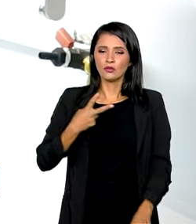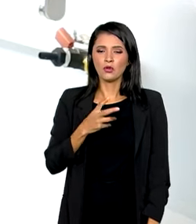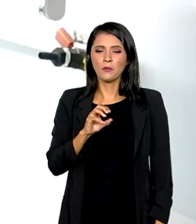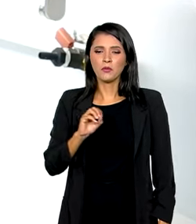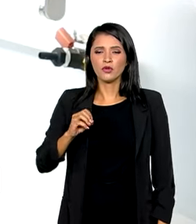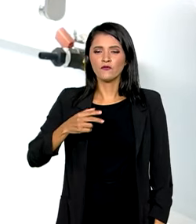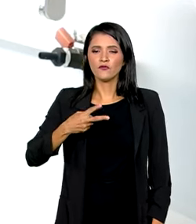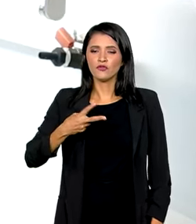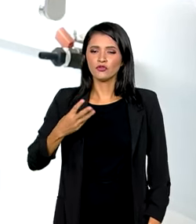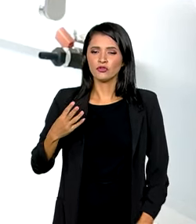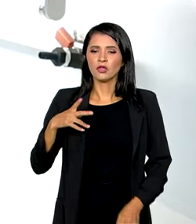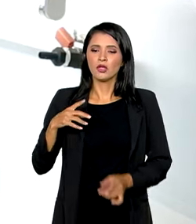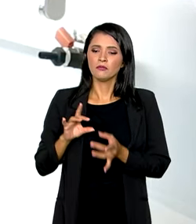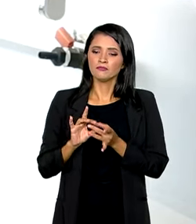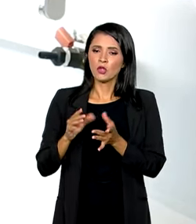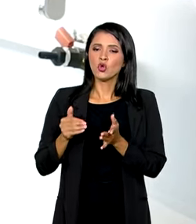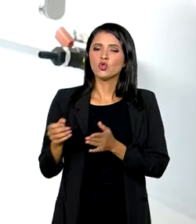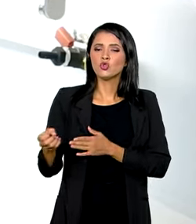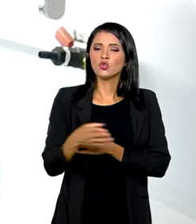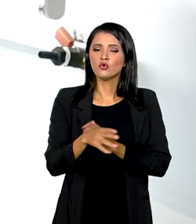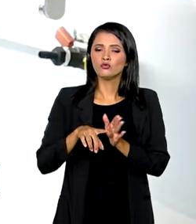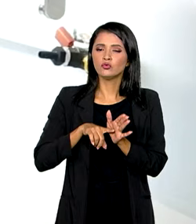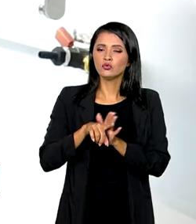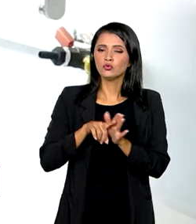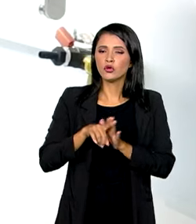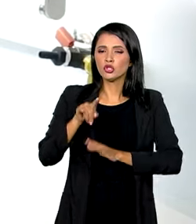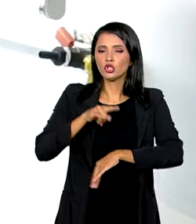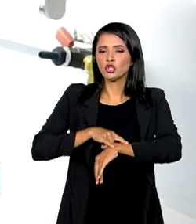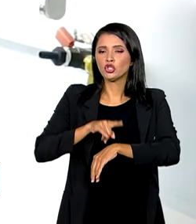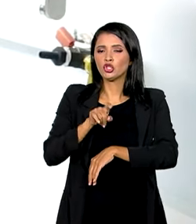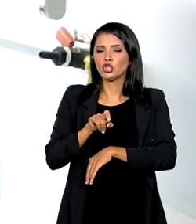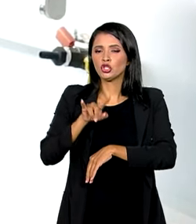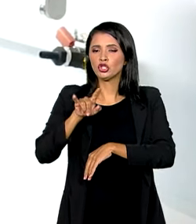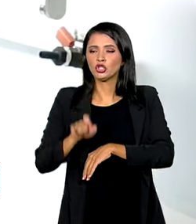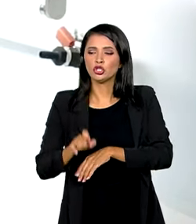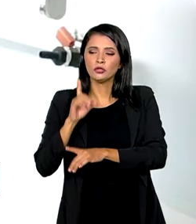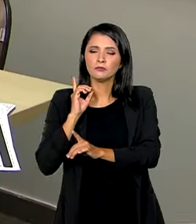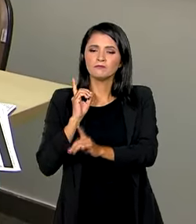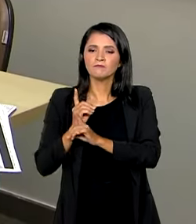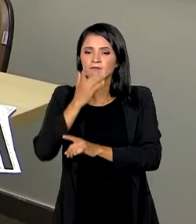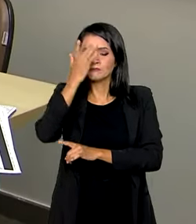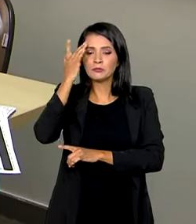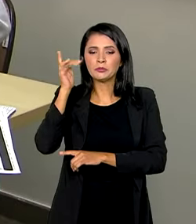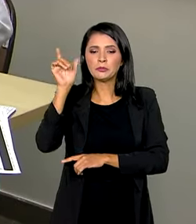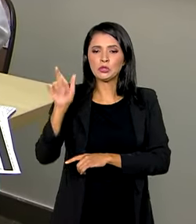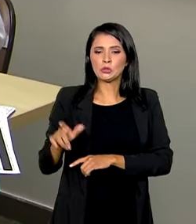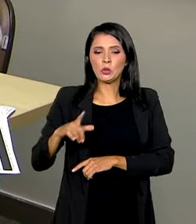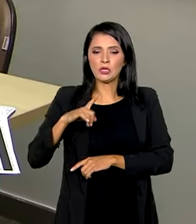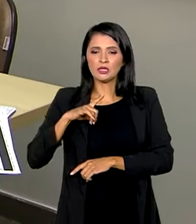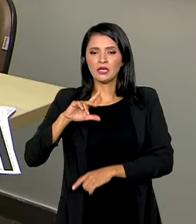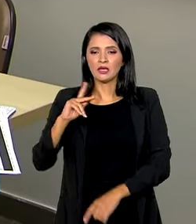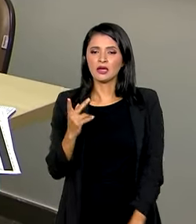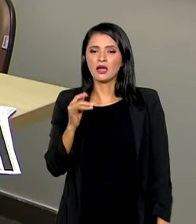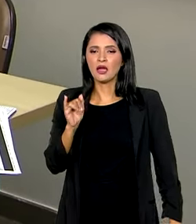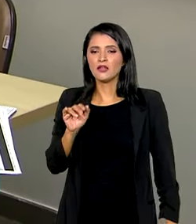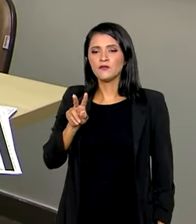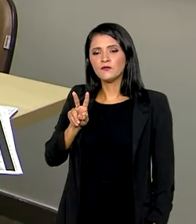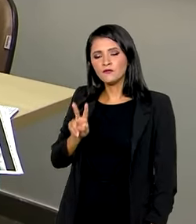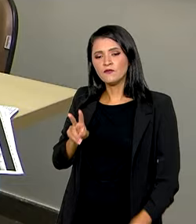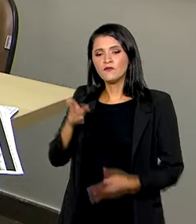disponibiliza um novo teste de urina para o diagnóstico de pessoas vivendo com HIV, como